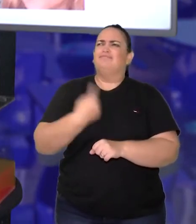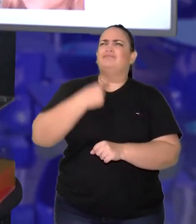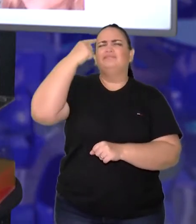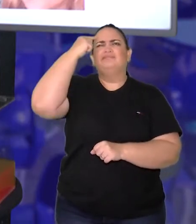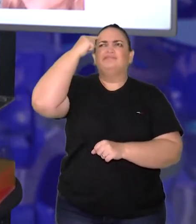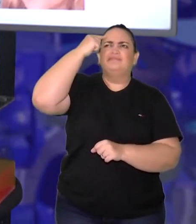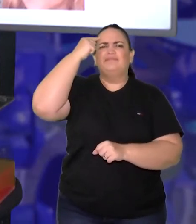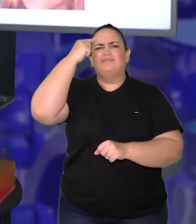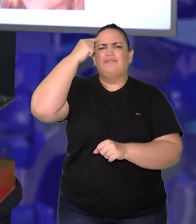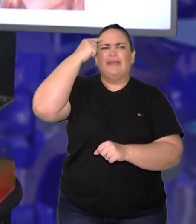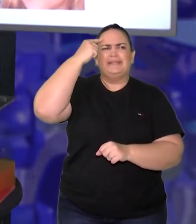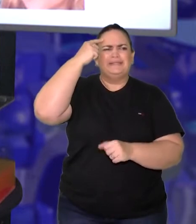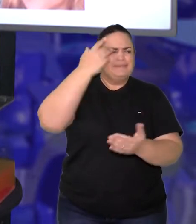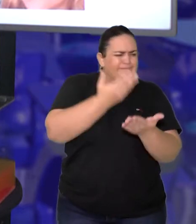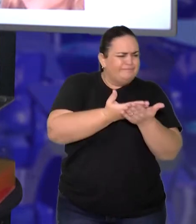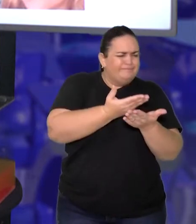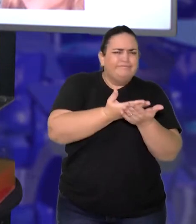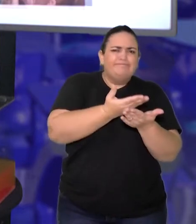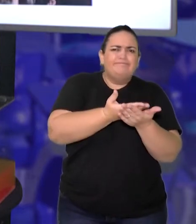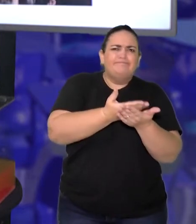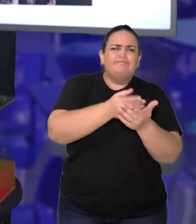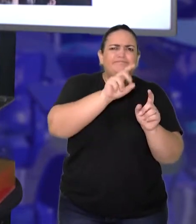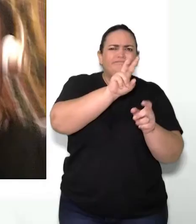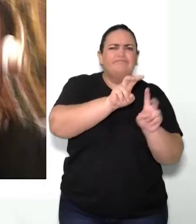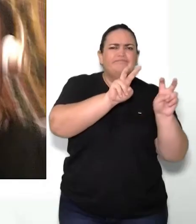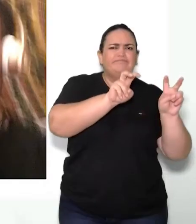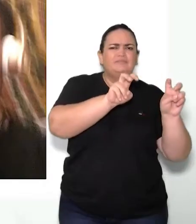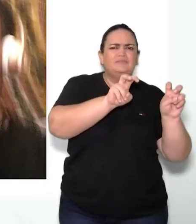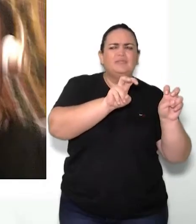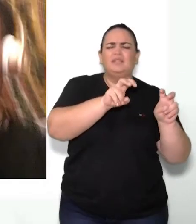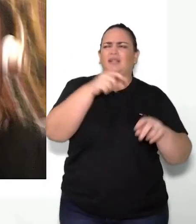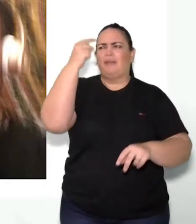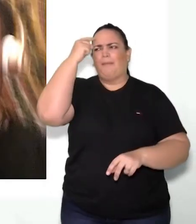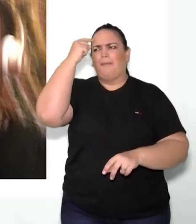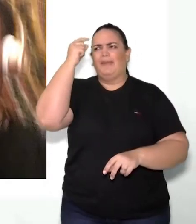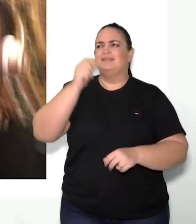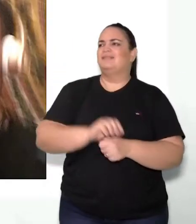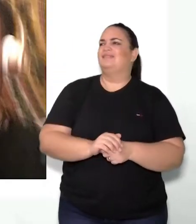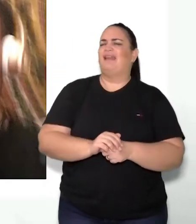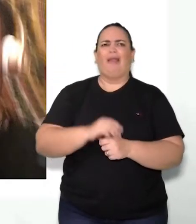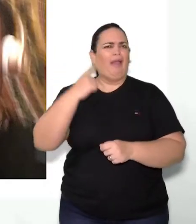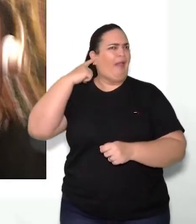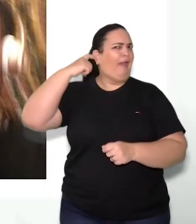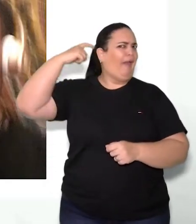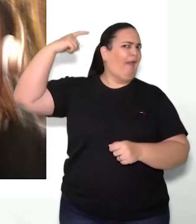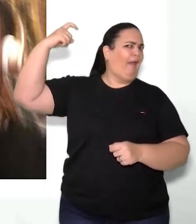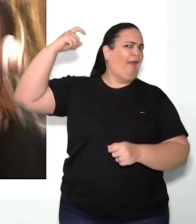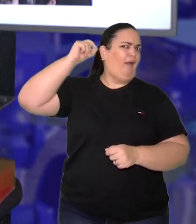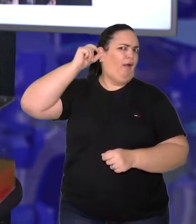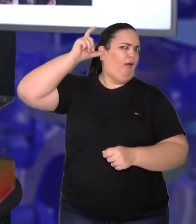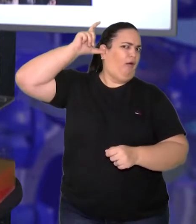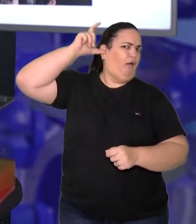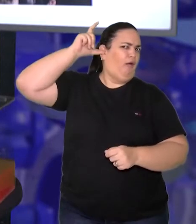assunto, o estudante pensa logo nesse tipo de volume. Porém,